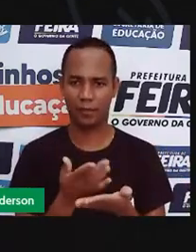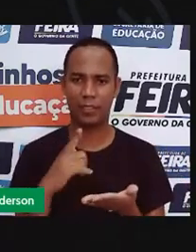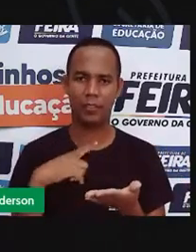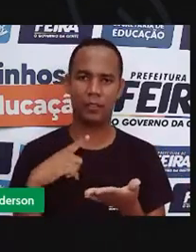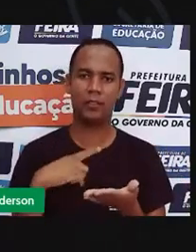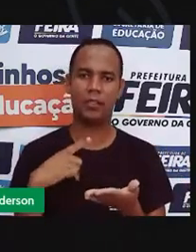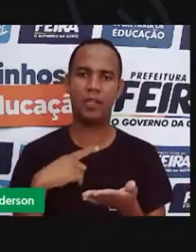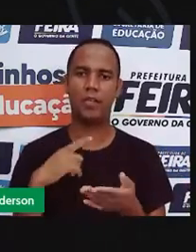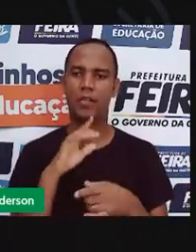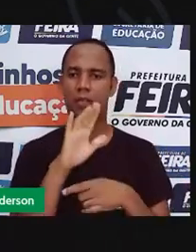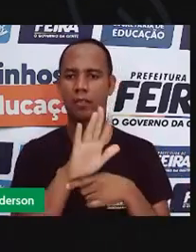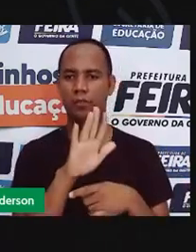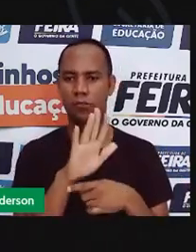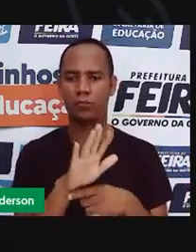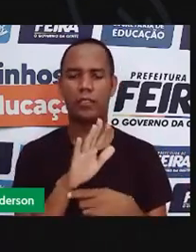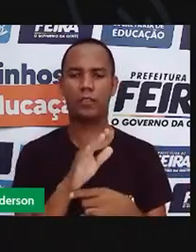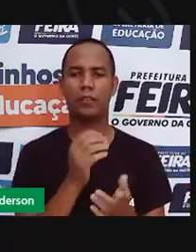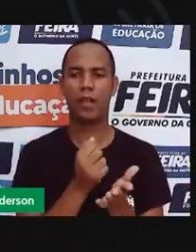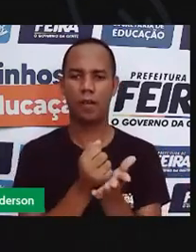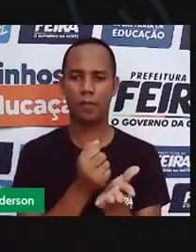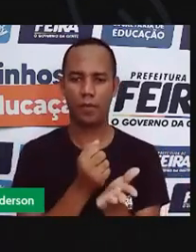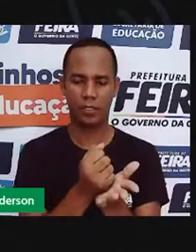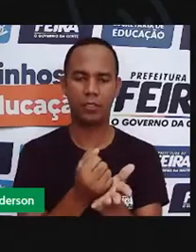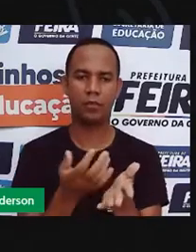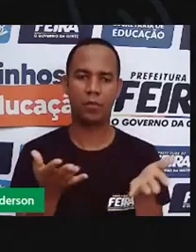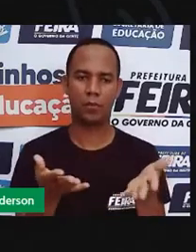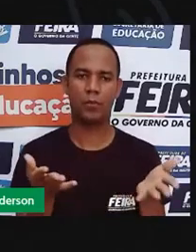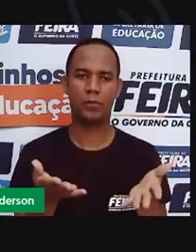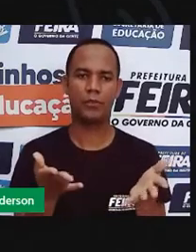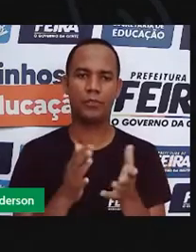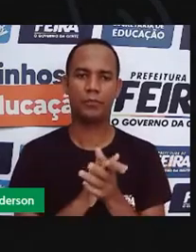participando da nossa aula de hoje. Vamos lá?